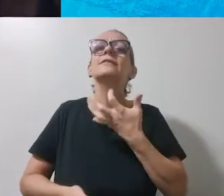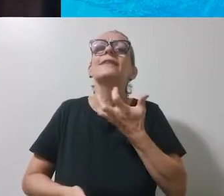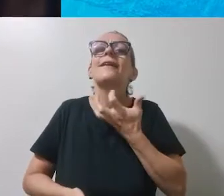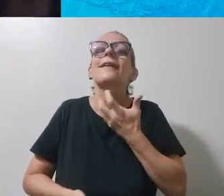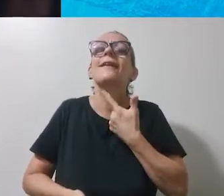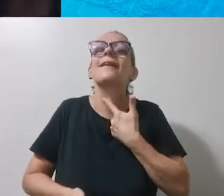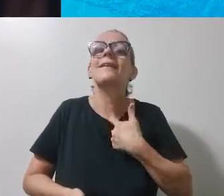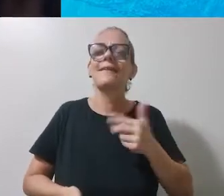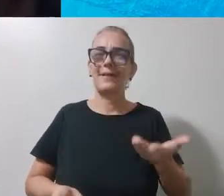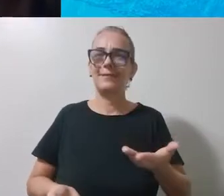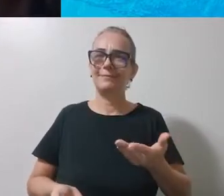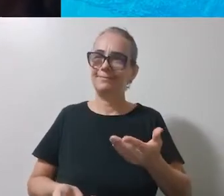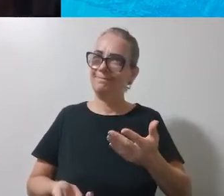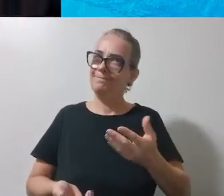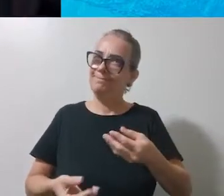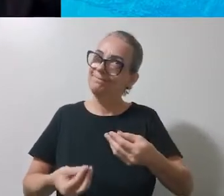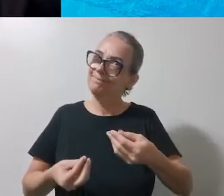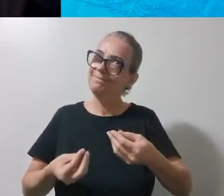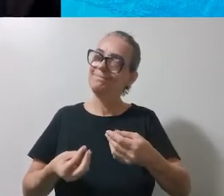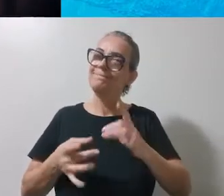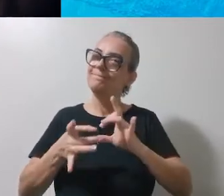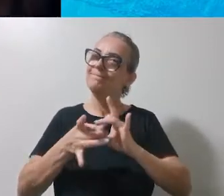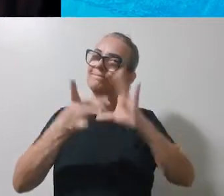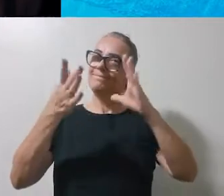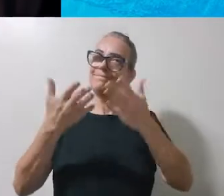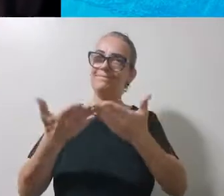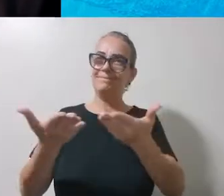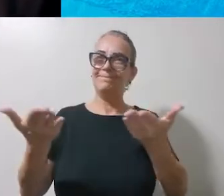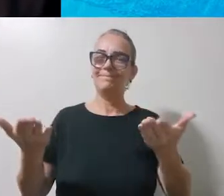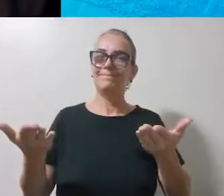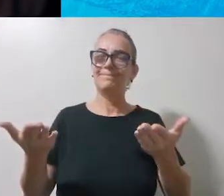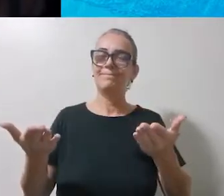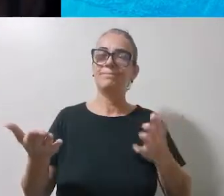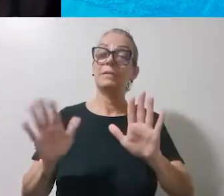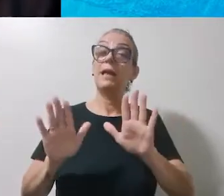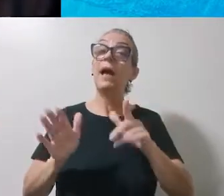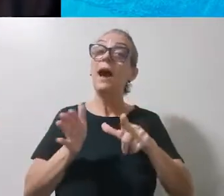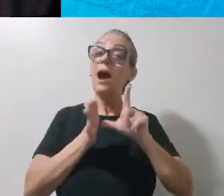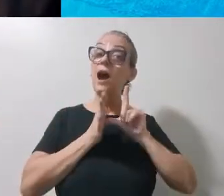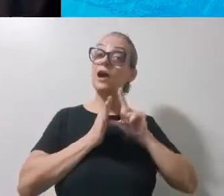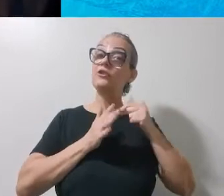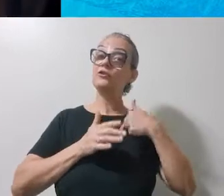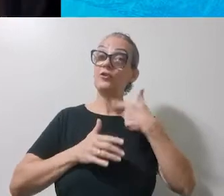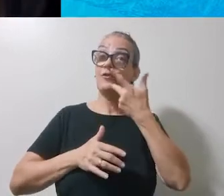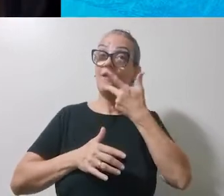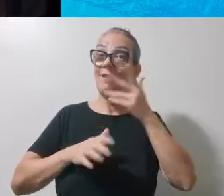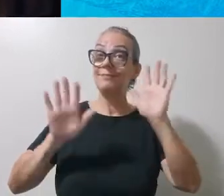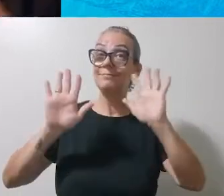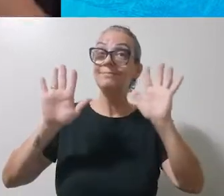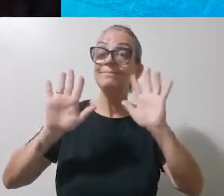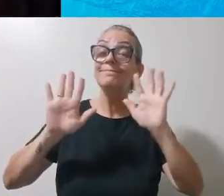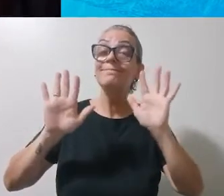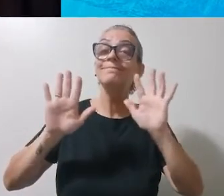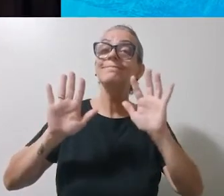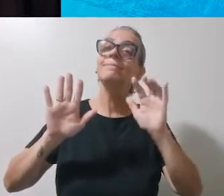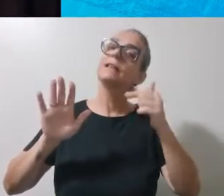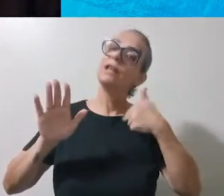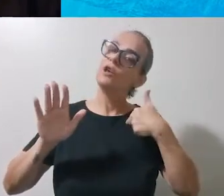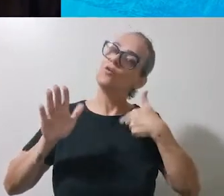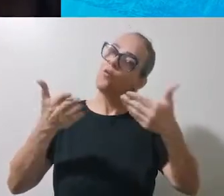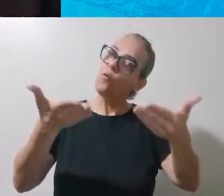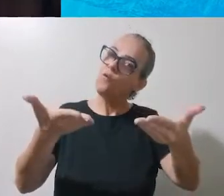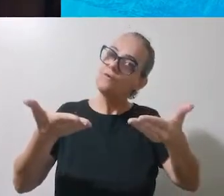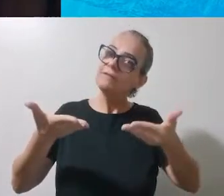de me despedir, nós vamos, eu vou convidar